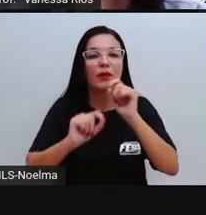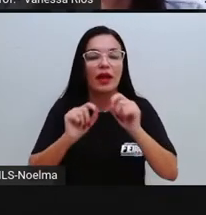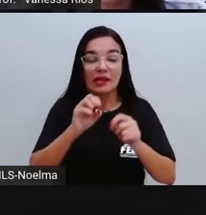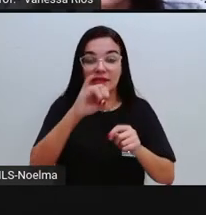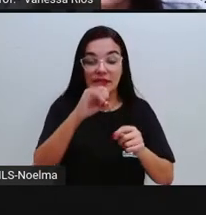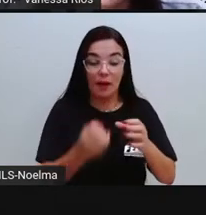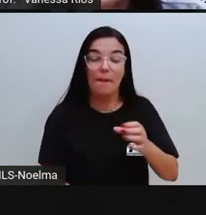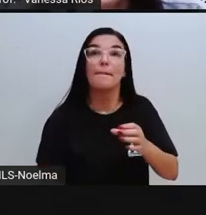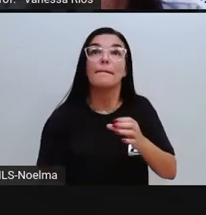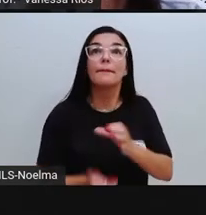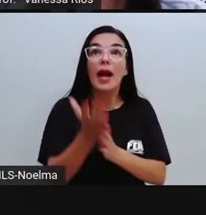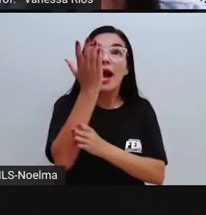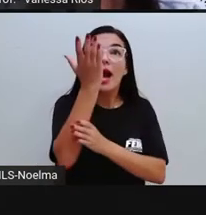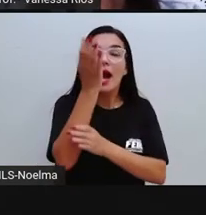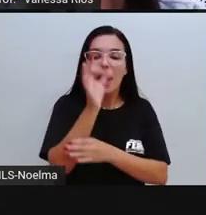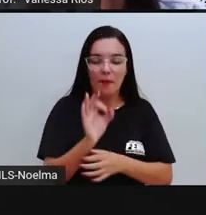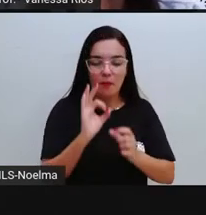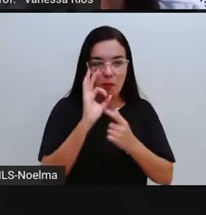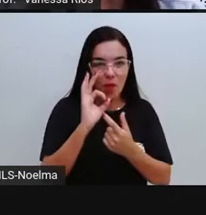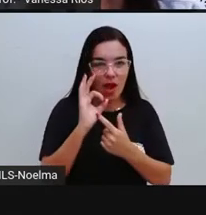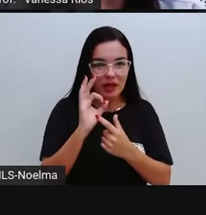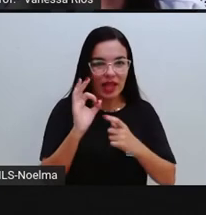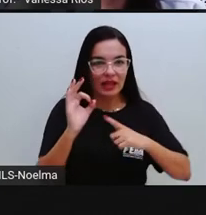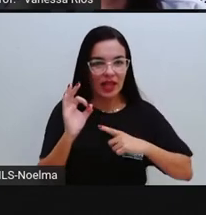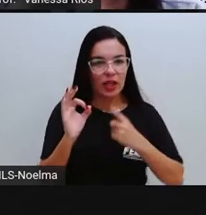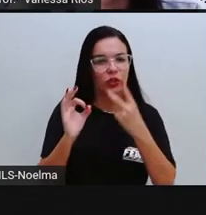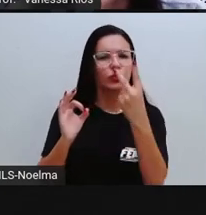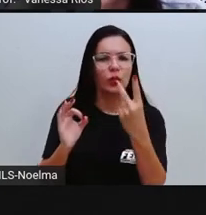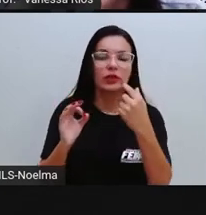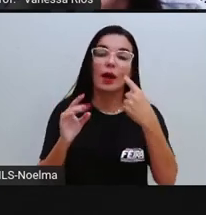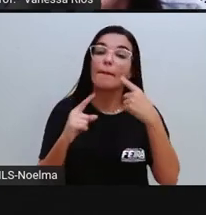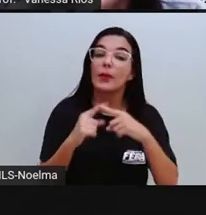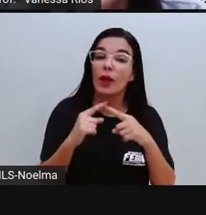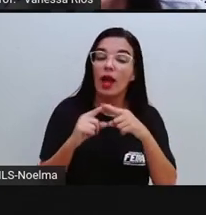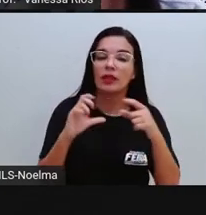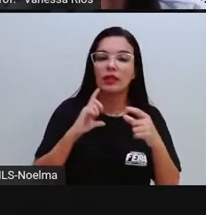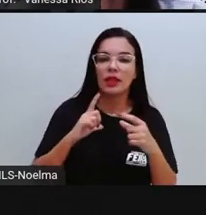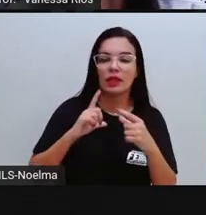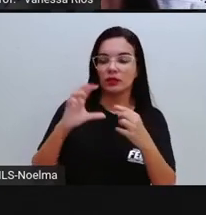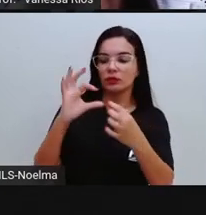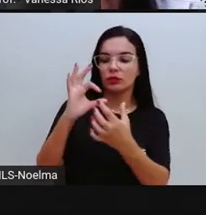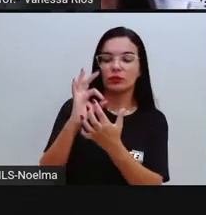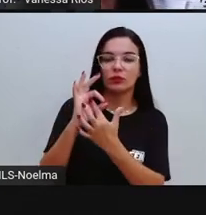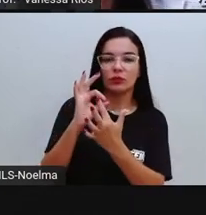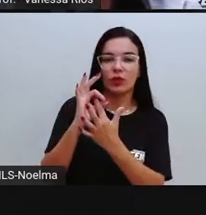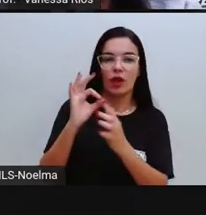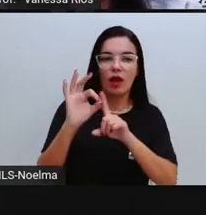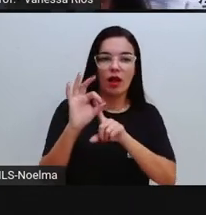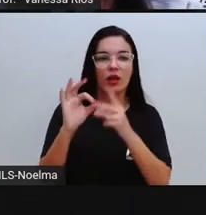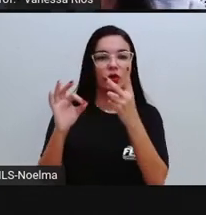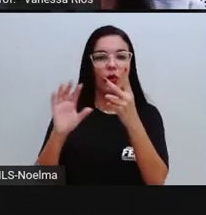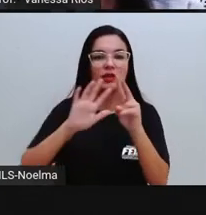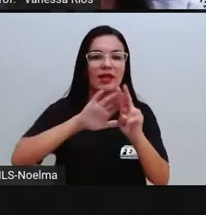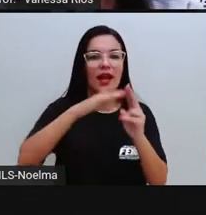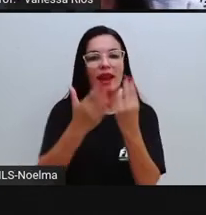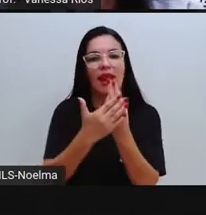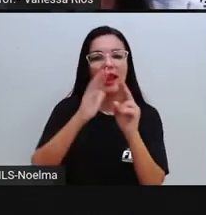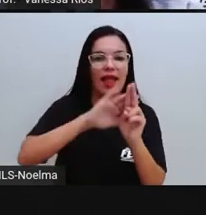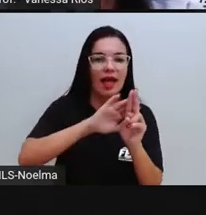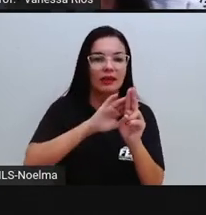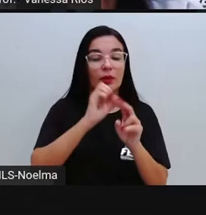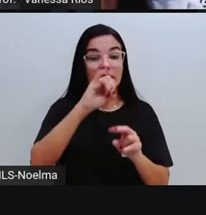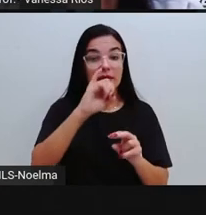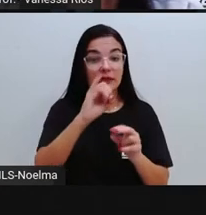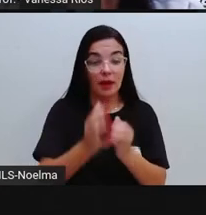uma moeda, por exemplo, a gente tem um espaço amostral de dois. Ao jogar um dado, nós temos o espaço